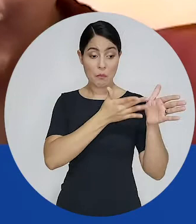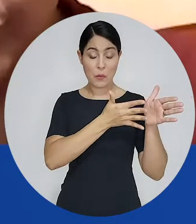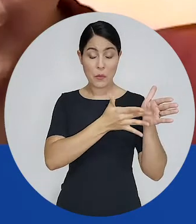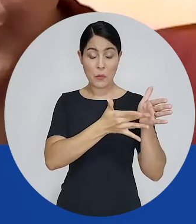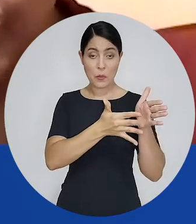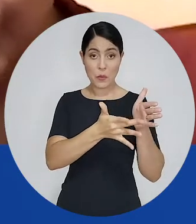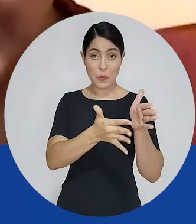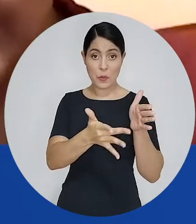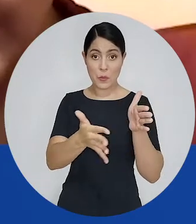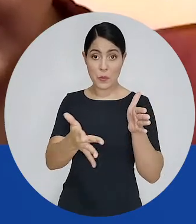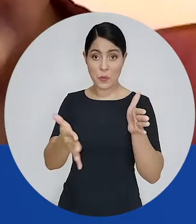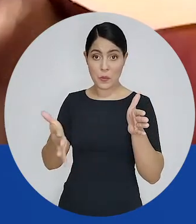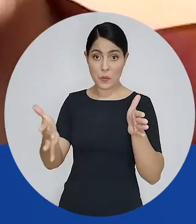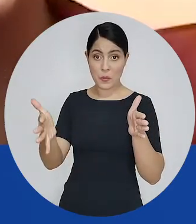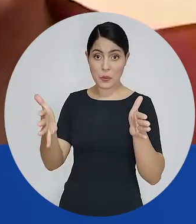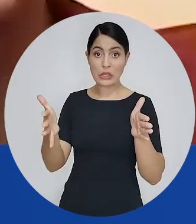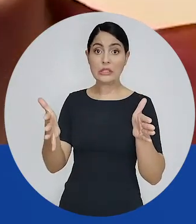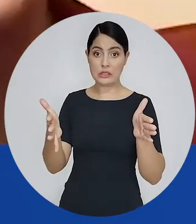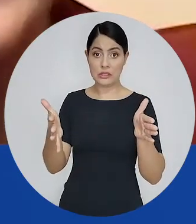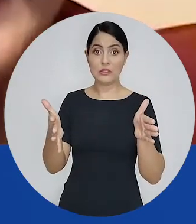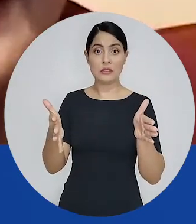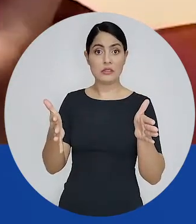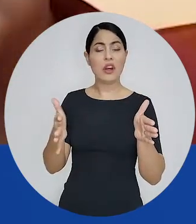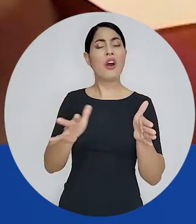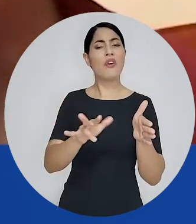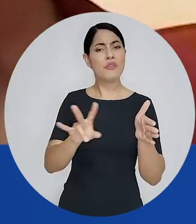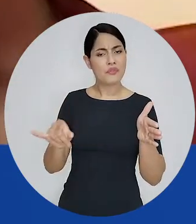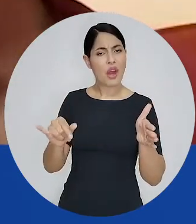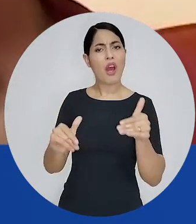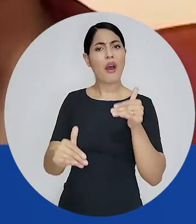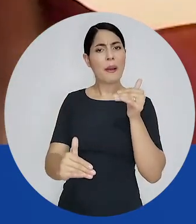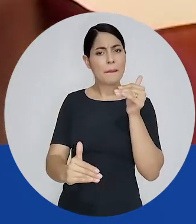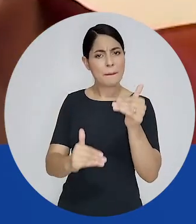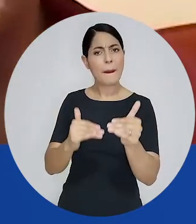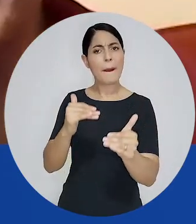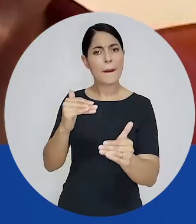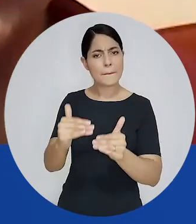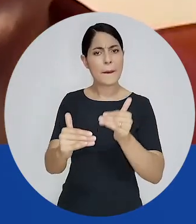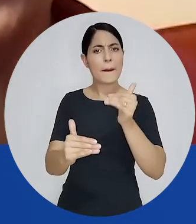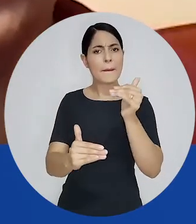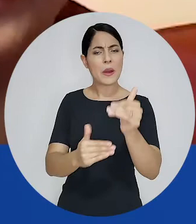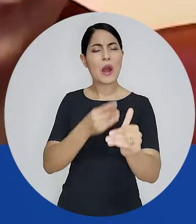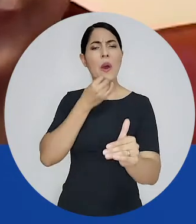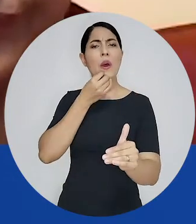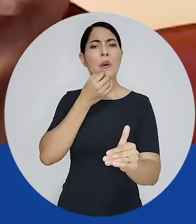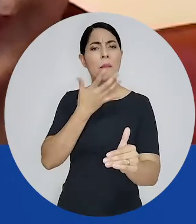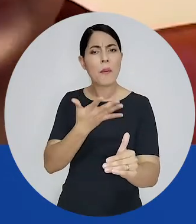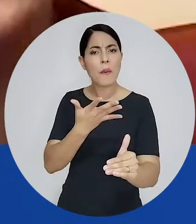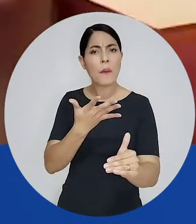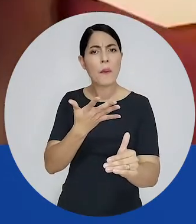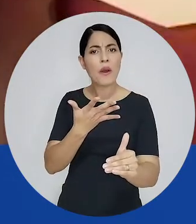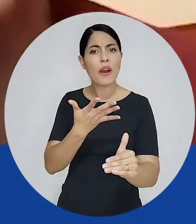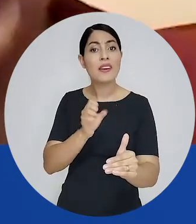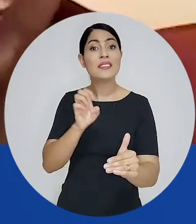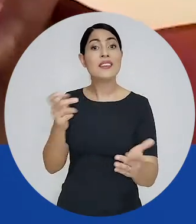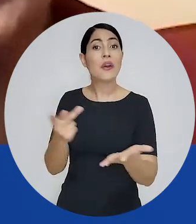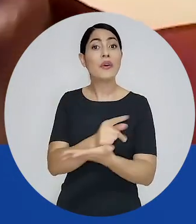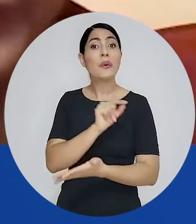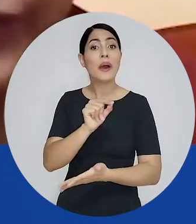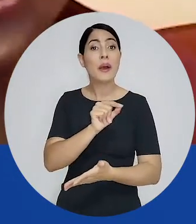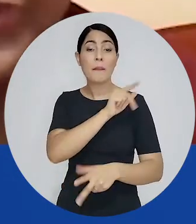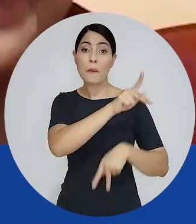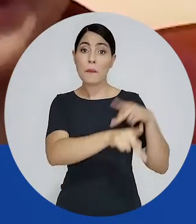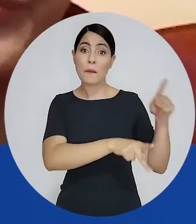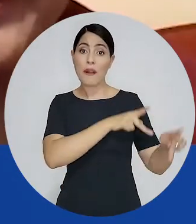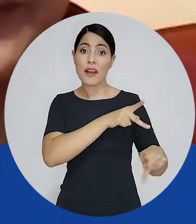processo nosso, ele só vai ter um bom desenvolvimento se as pessoas